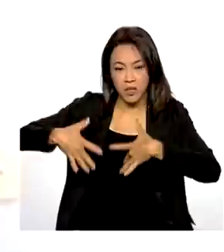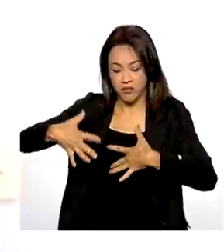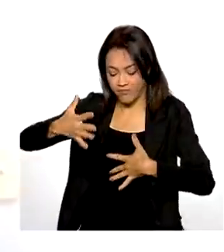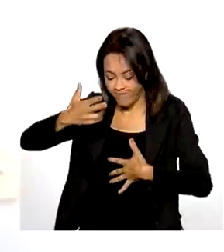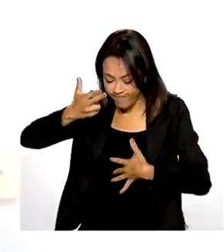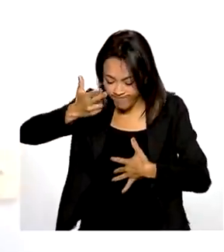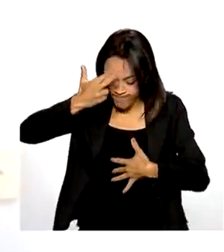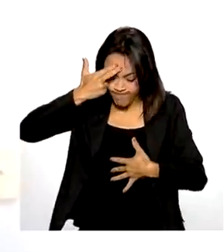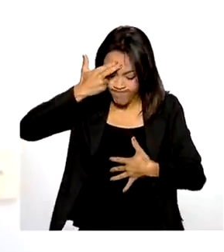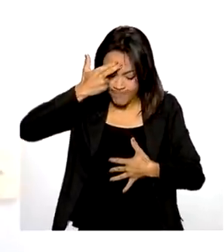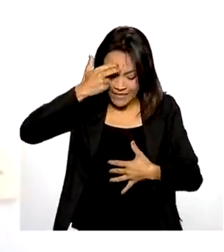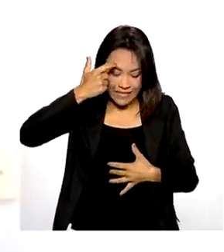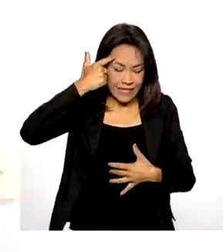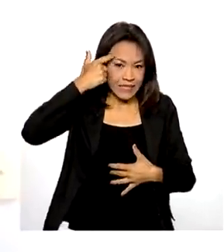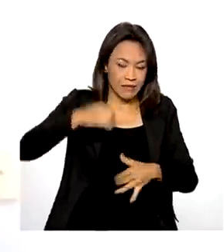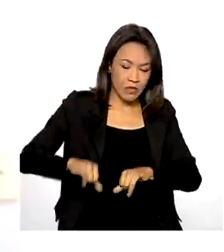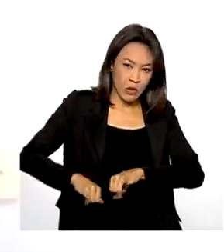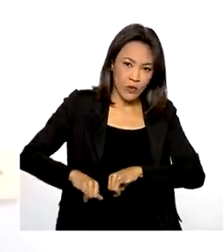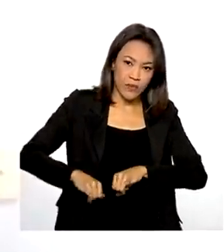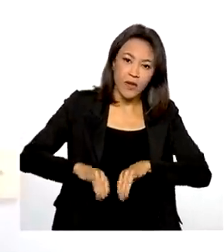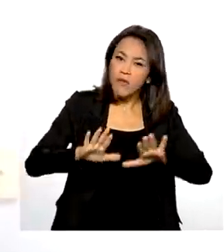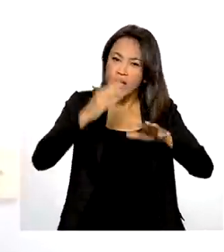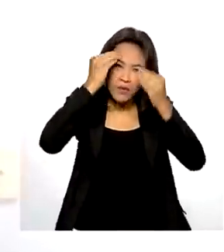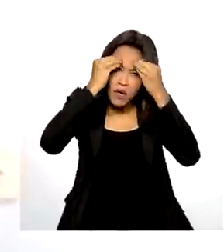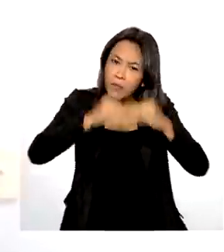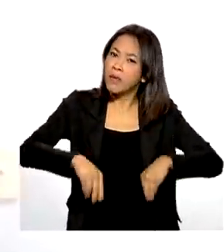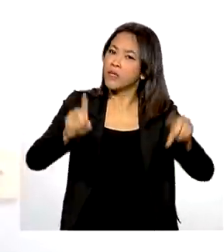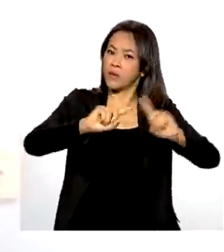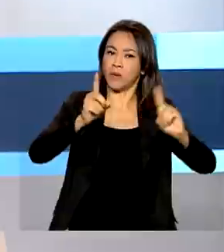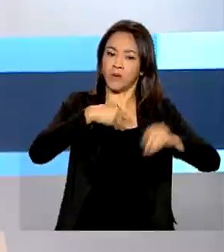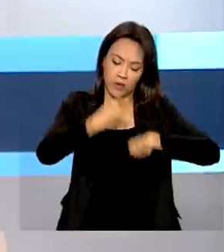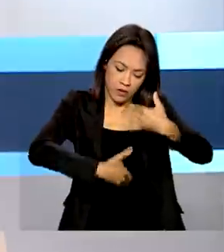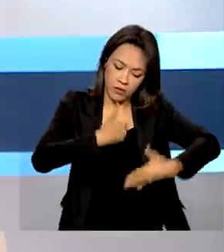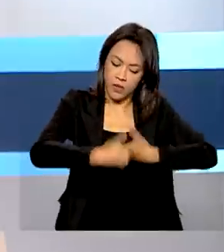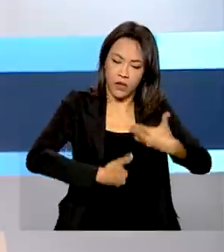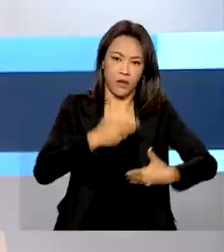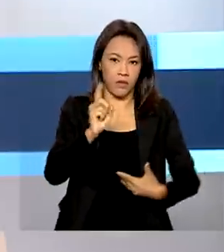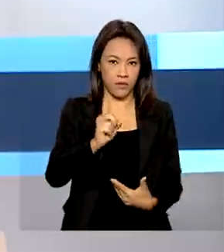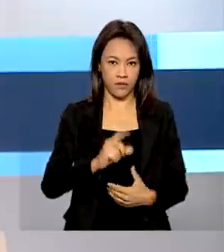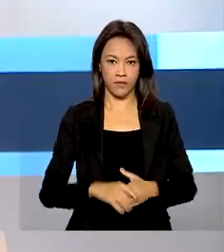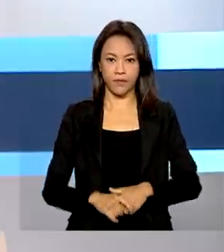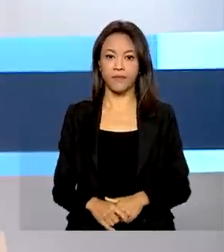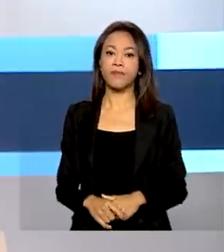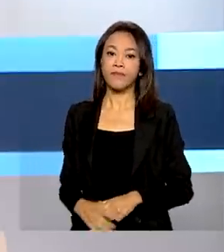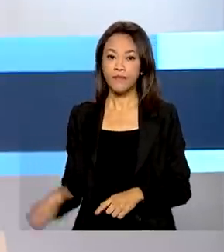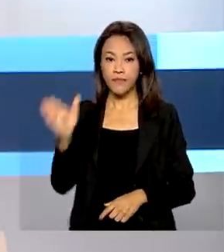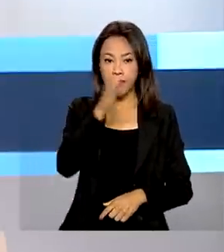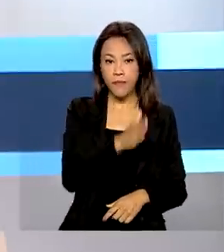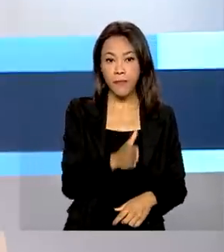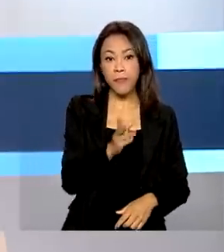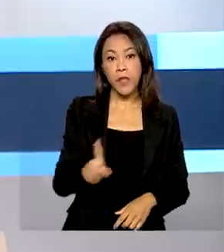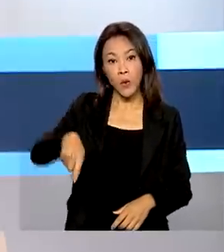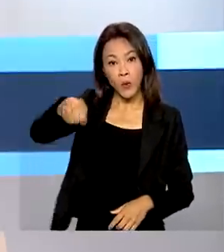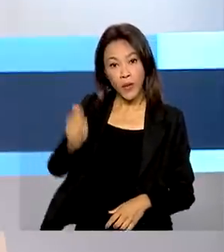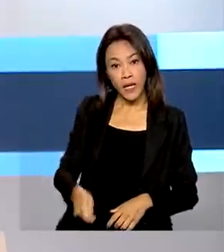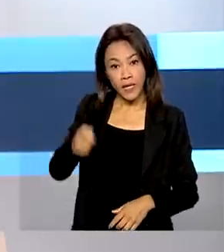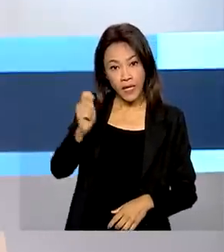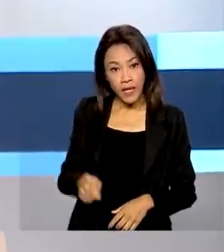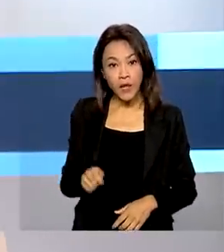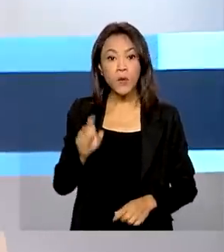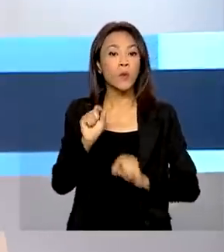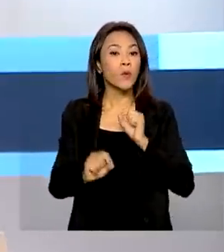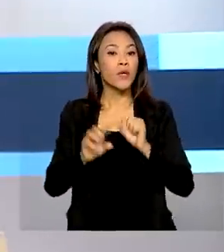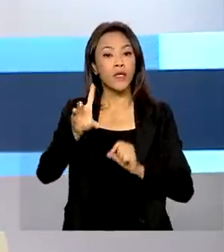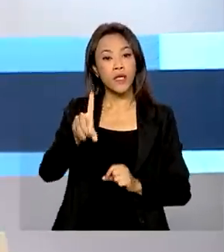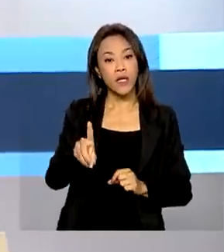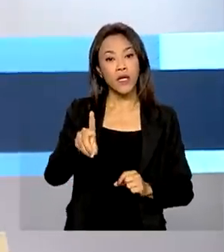ser humano possa sofrer, mas não abandona o seu tratamento. O leilão da Companhia Docas do Espírito Santo